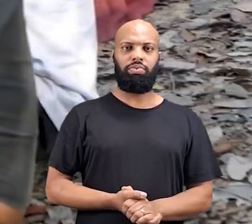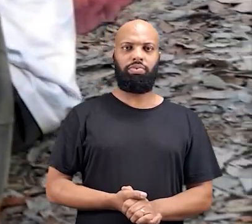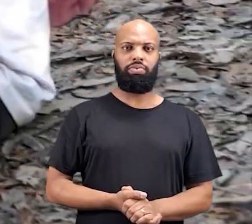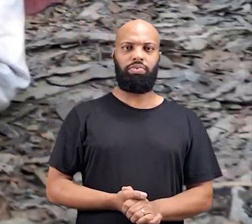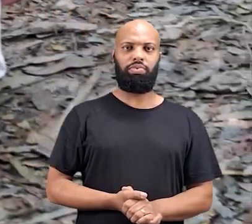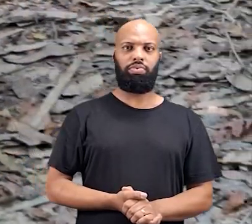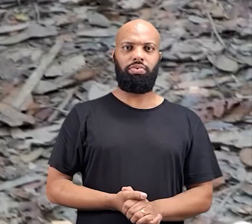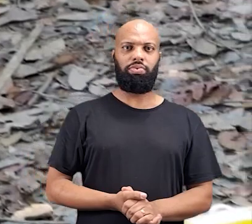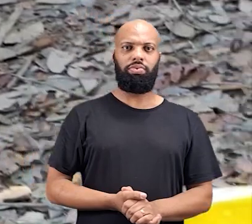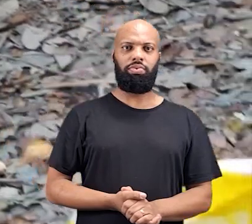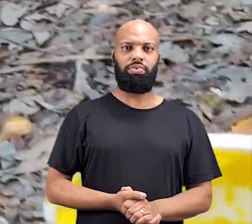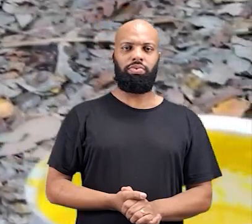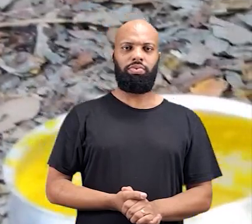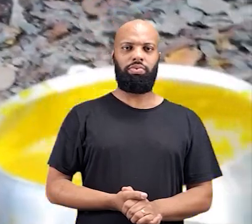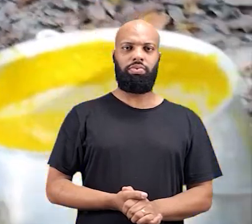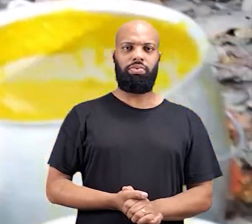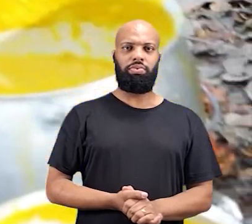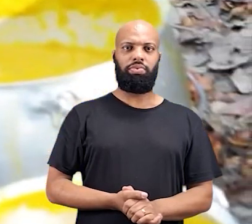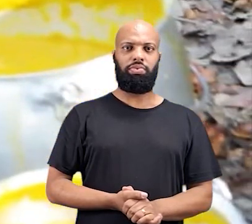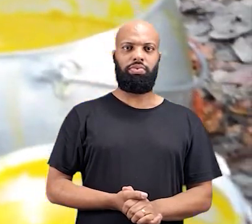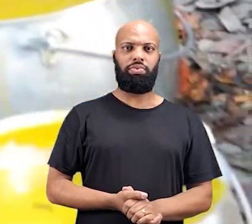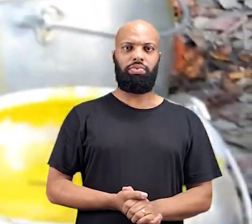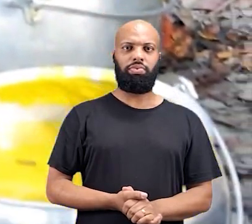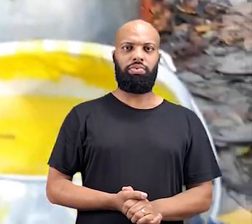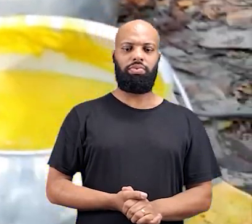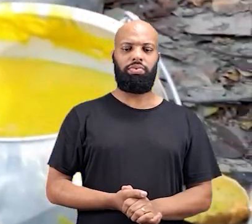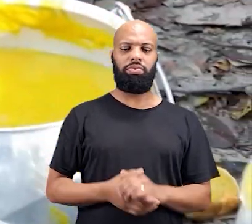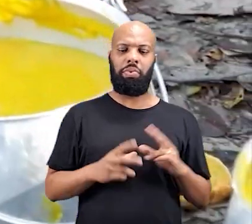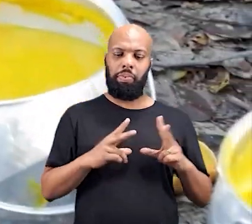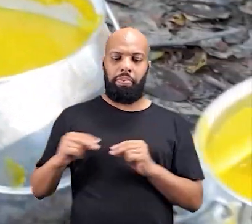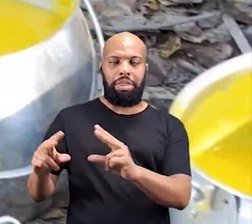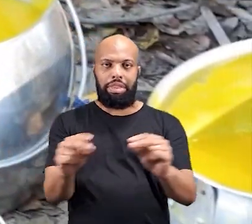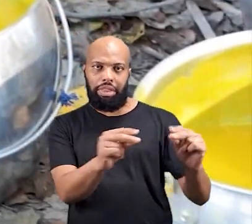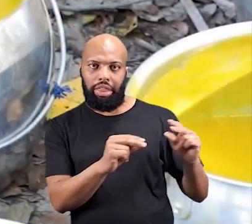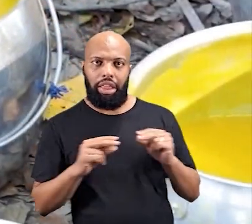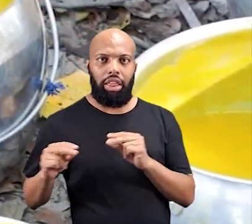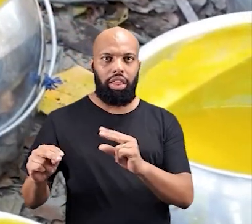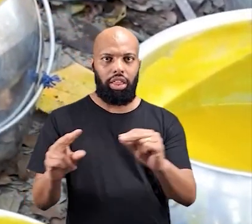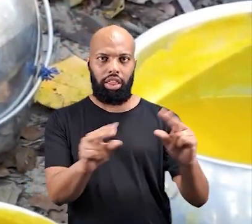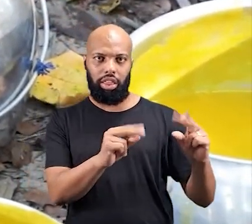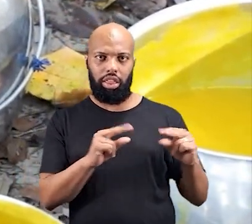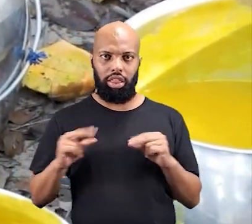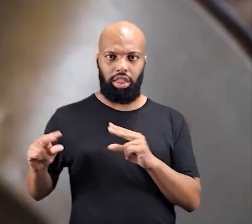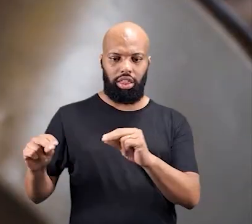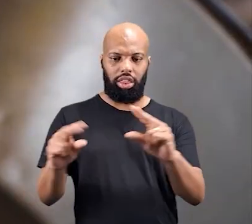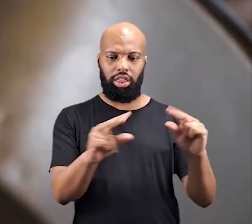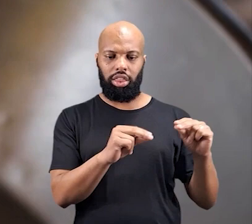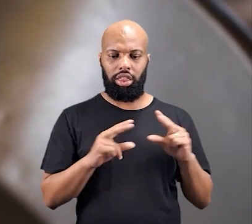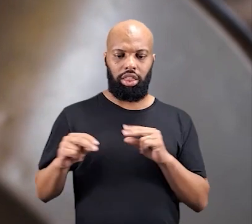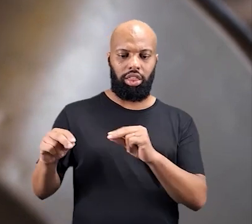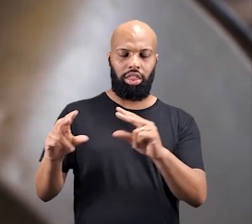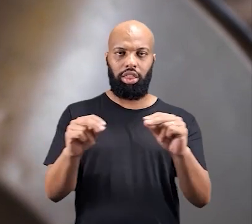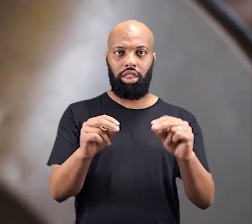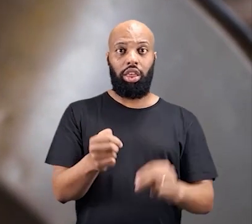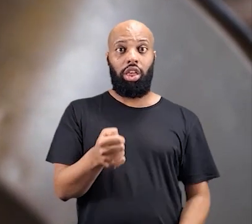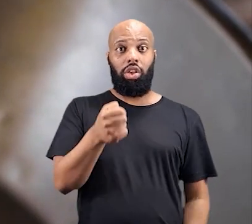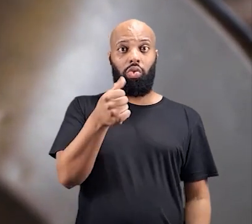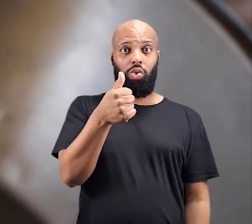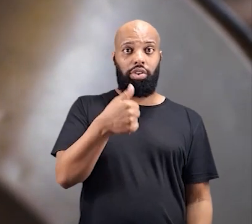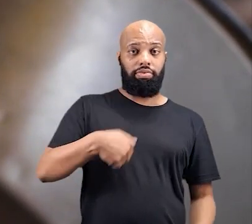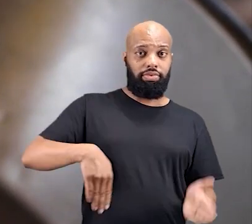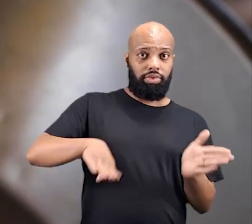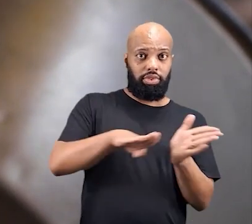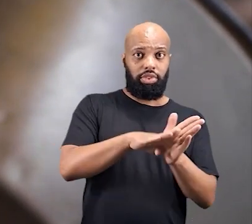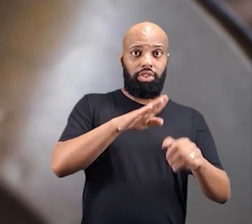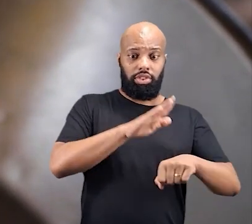O Piqui já está quase chegando na época do Piqui. Sempre vai ter uma festa, no outro dia, no outro dia também, tem que ter